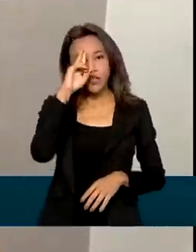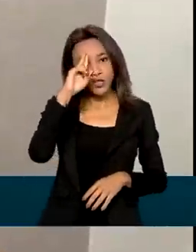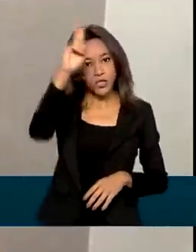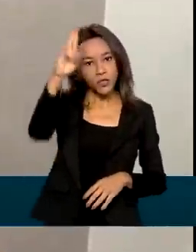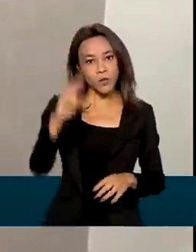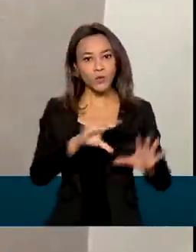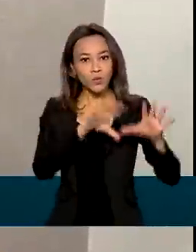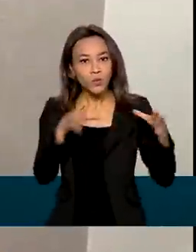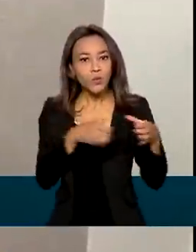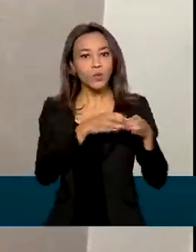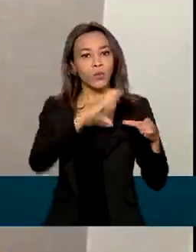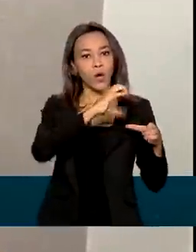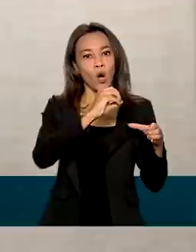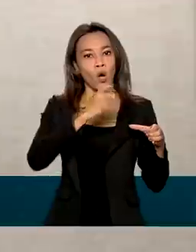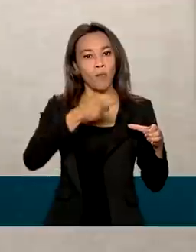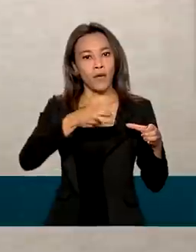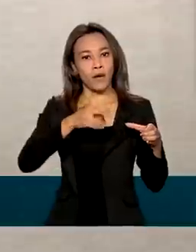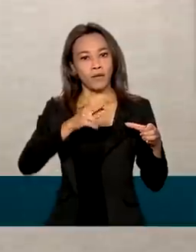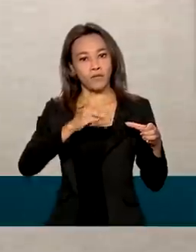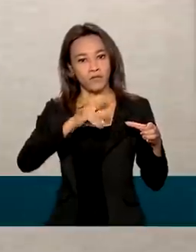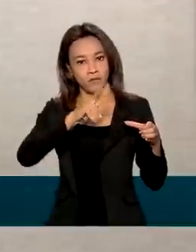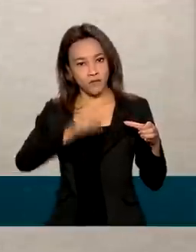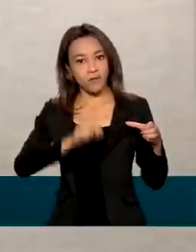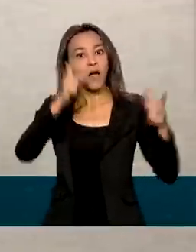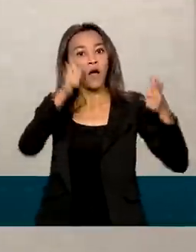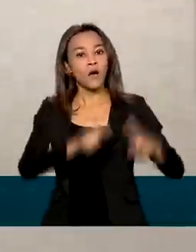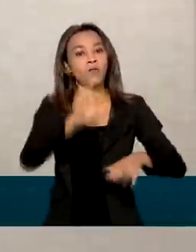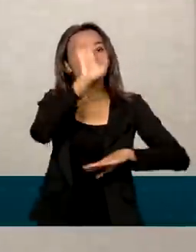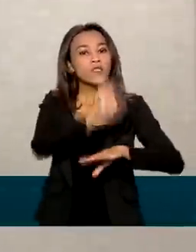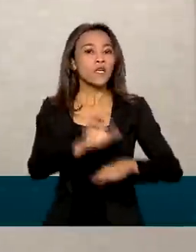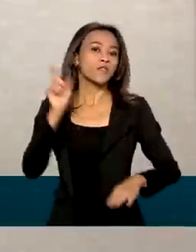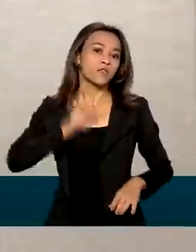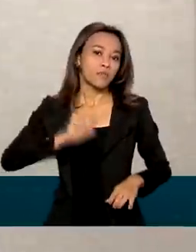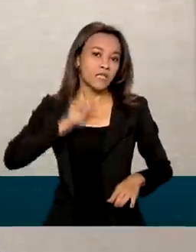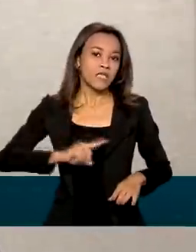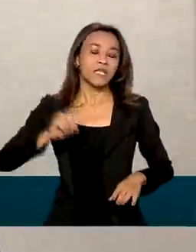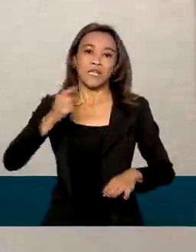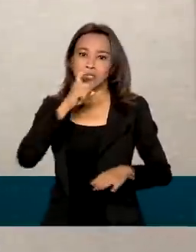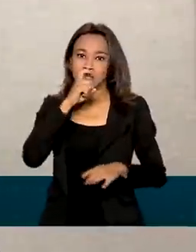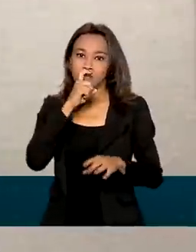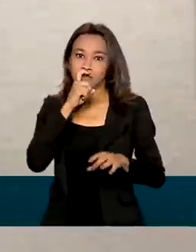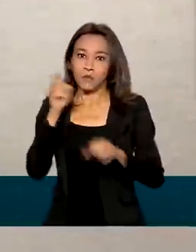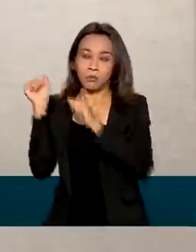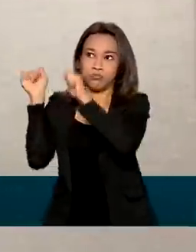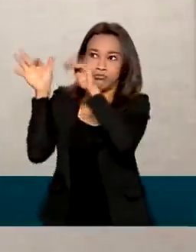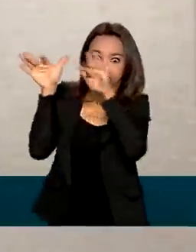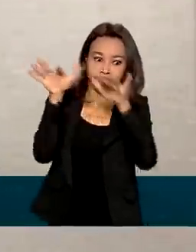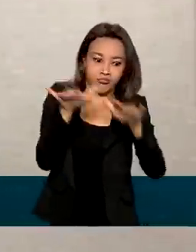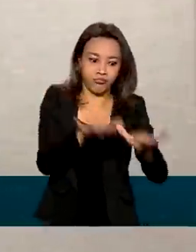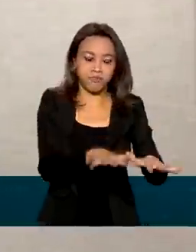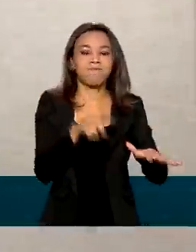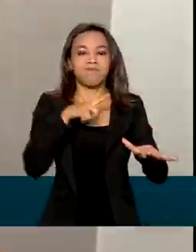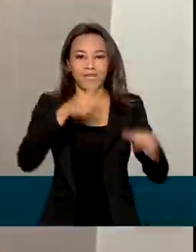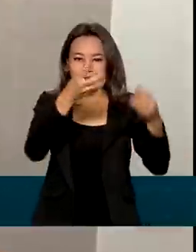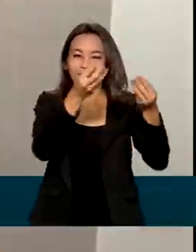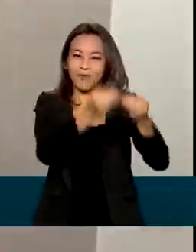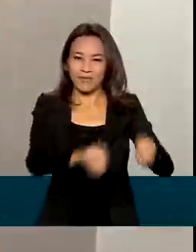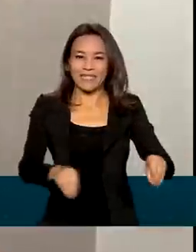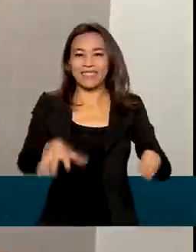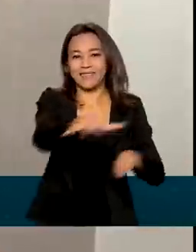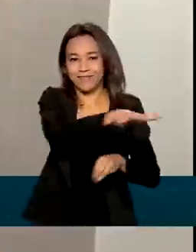de patrocínio em Minas Gerais conta que a ocorrência de uma geada severa afetou os cafezais da região.